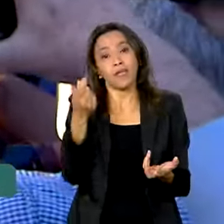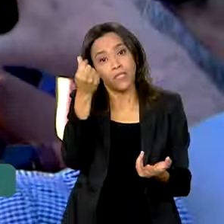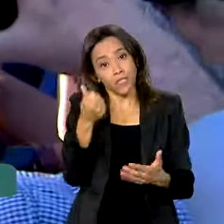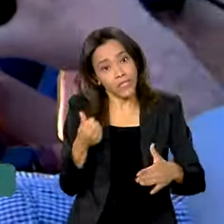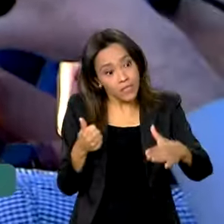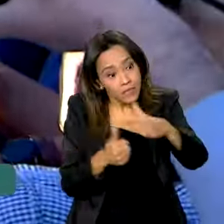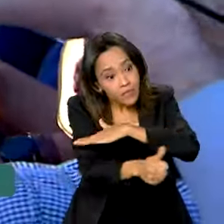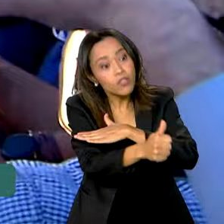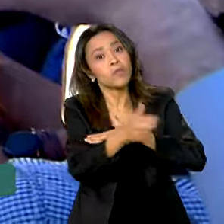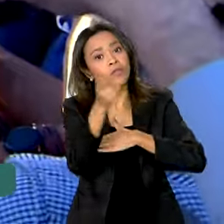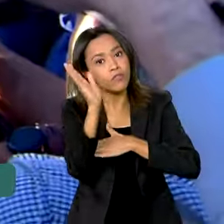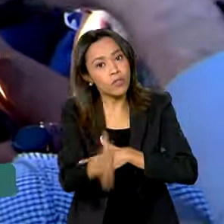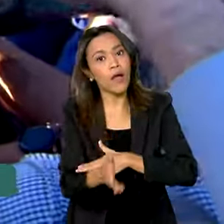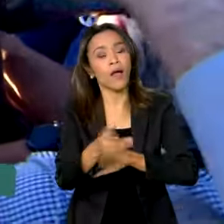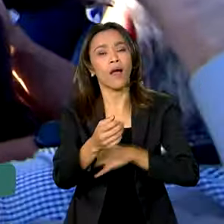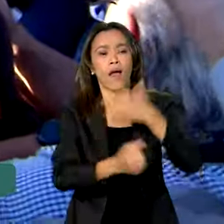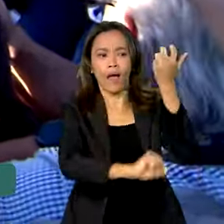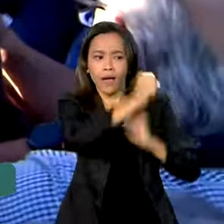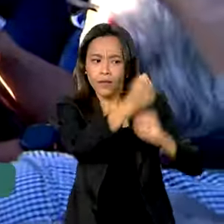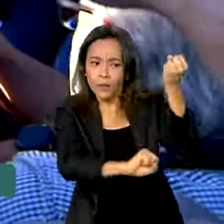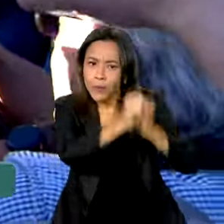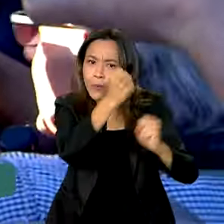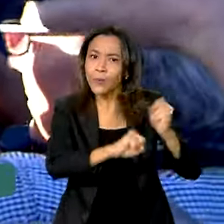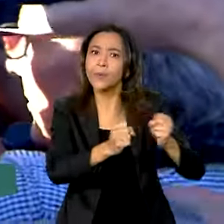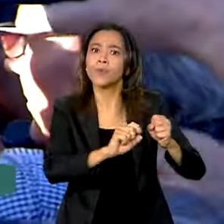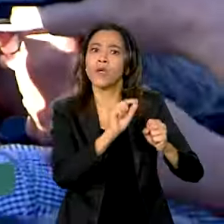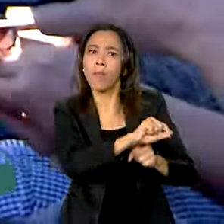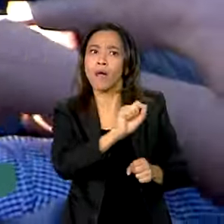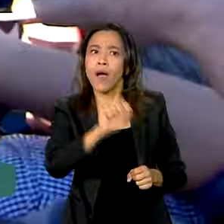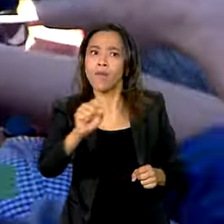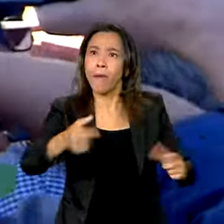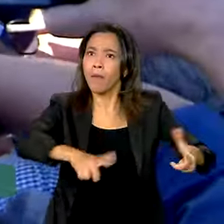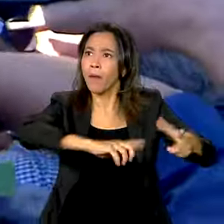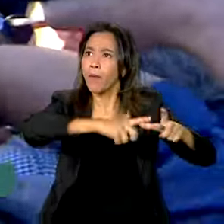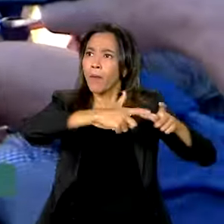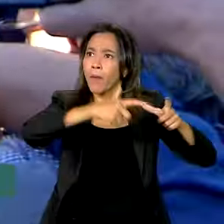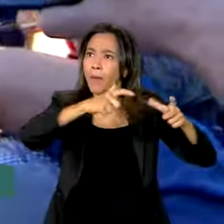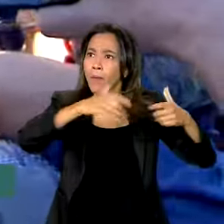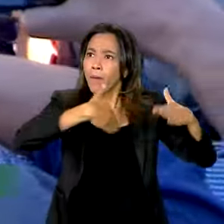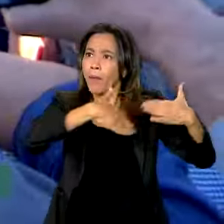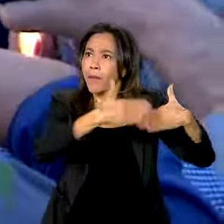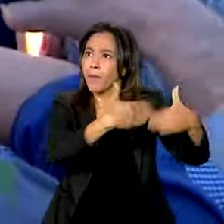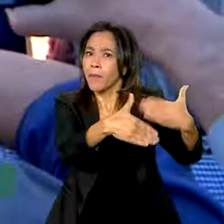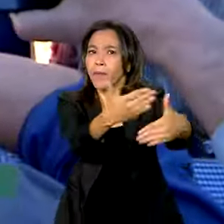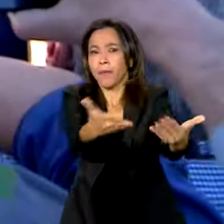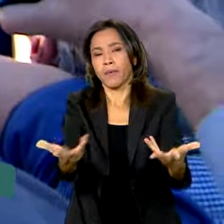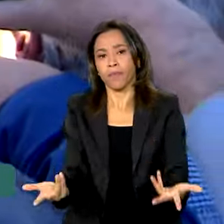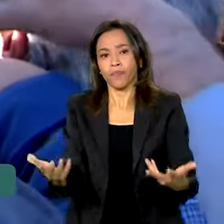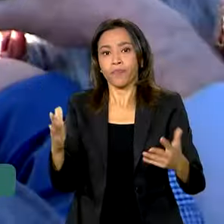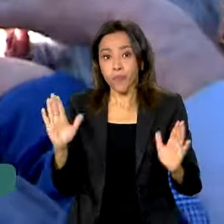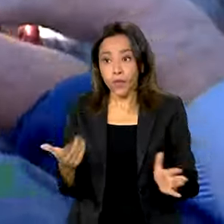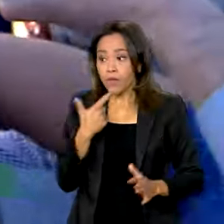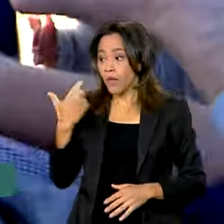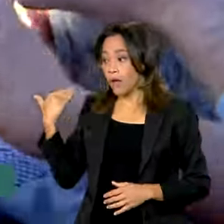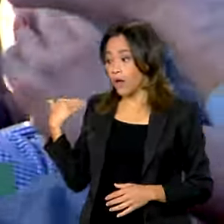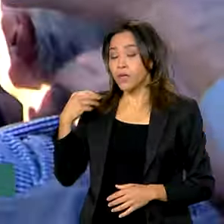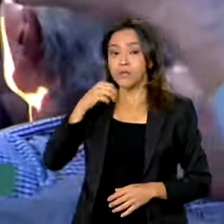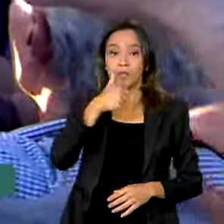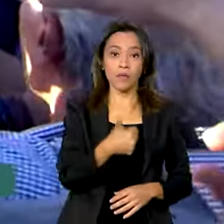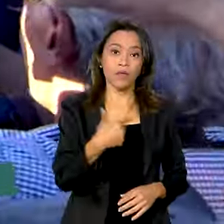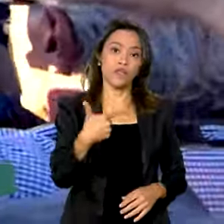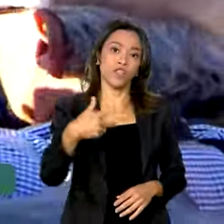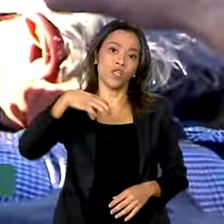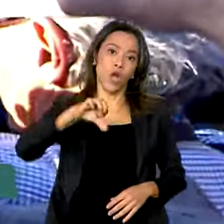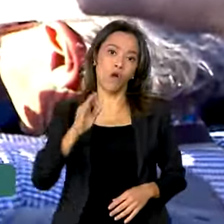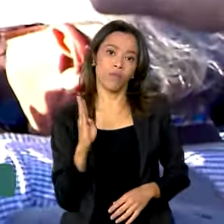a indústria está crescendo, os investimentos na indústria automobilística que era zero nos últimos 20 anos, agora foi anunciado 129 bilhões de